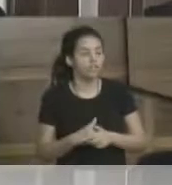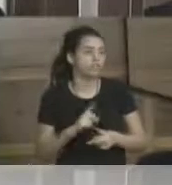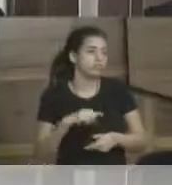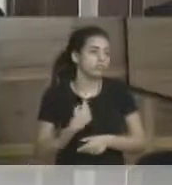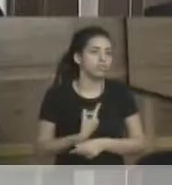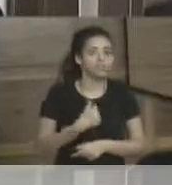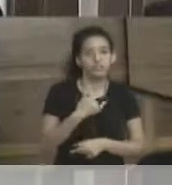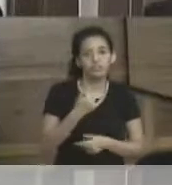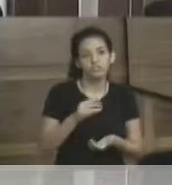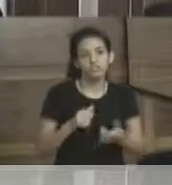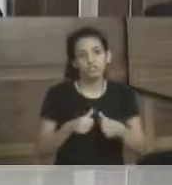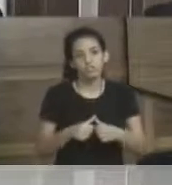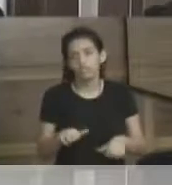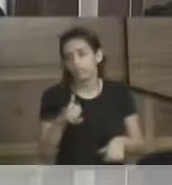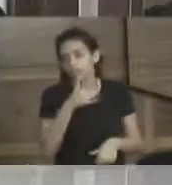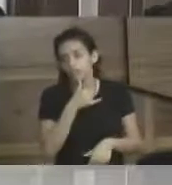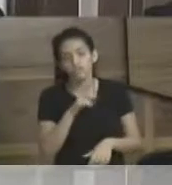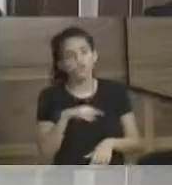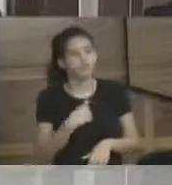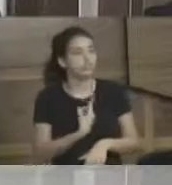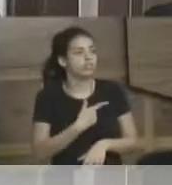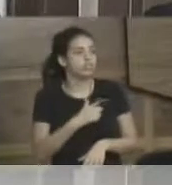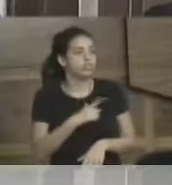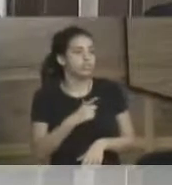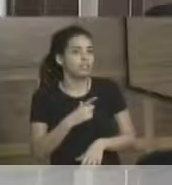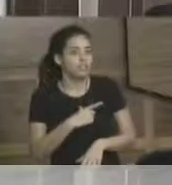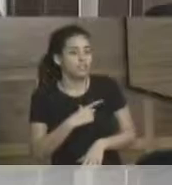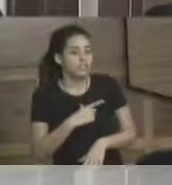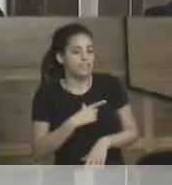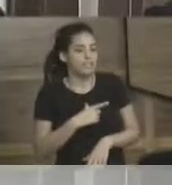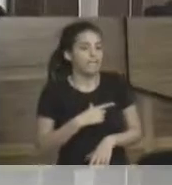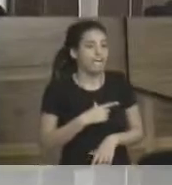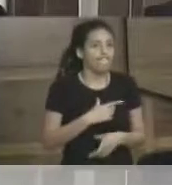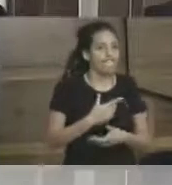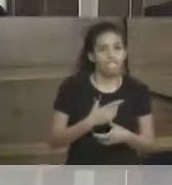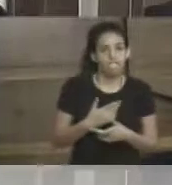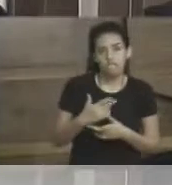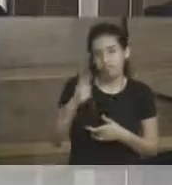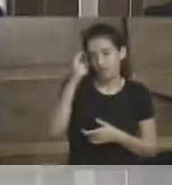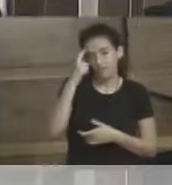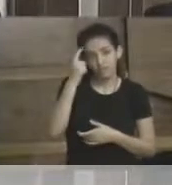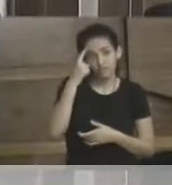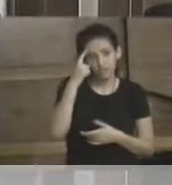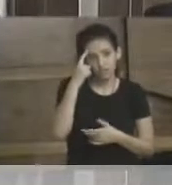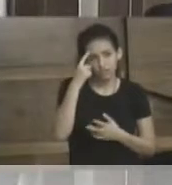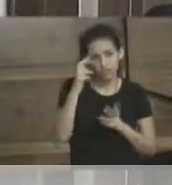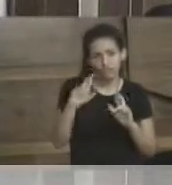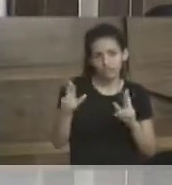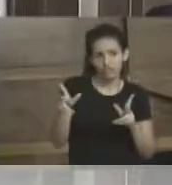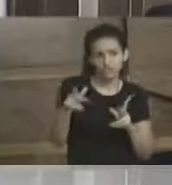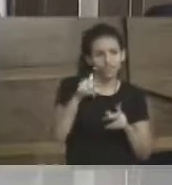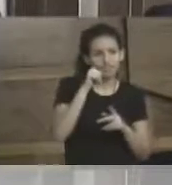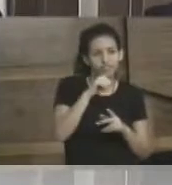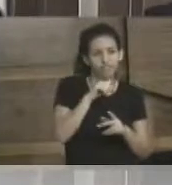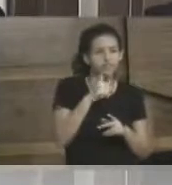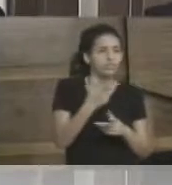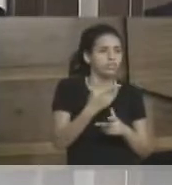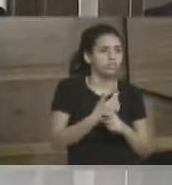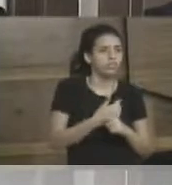comemoração, a gente tem um preconceito muito grande com as mulheres. E, quando eu digo preconceito, não me entendo mal, peço também que,